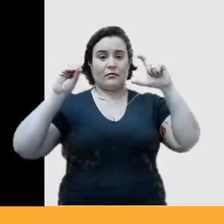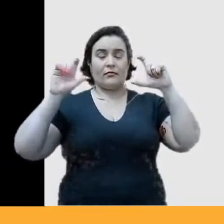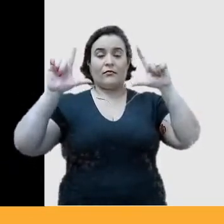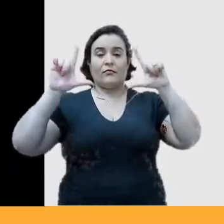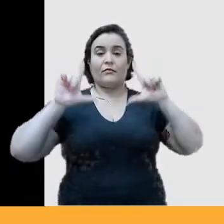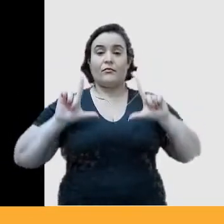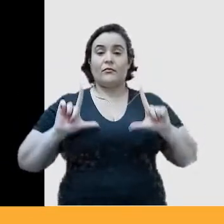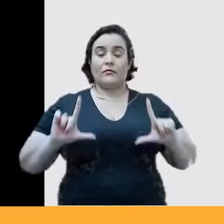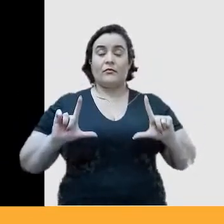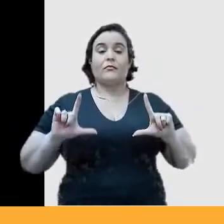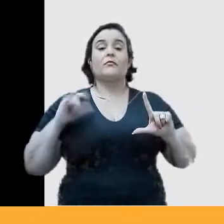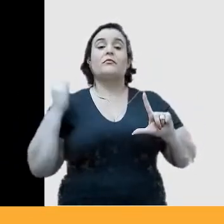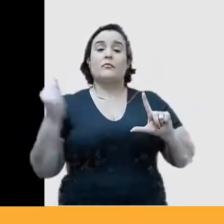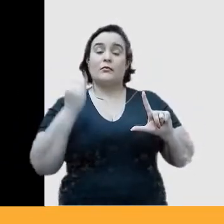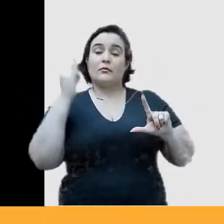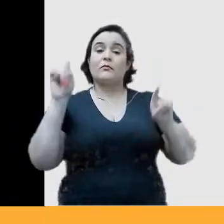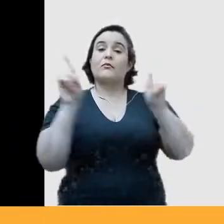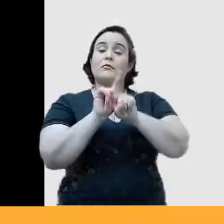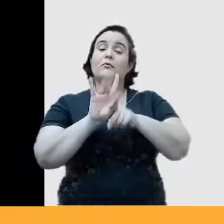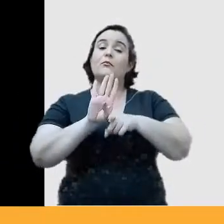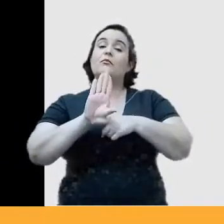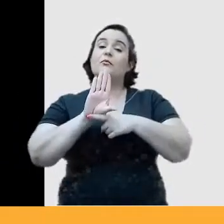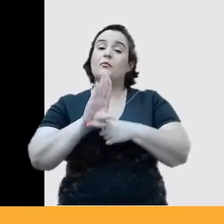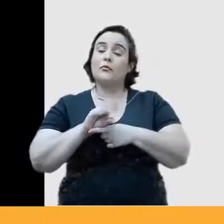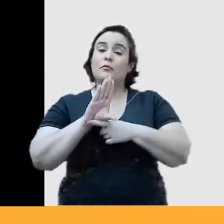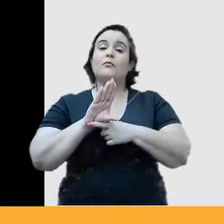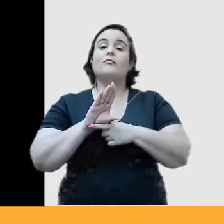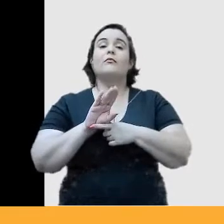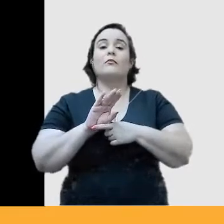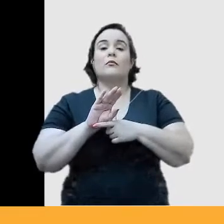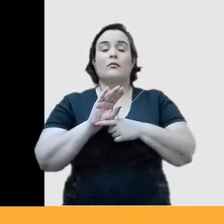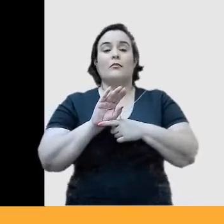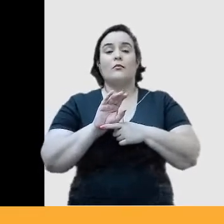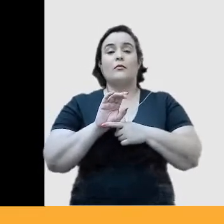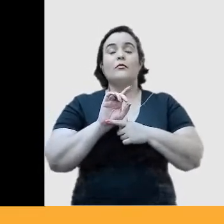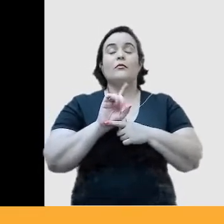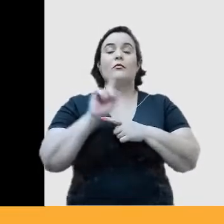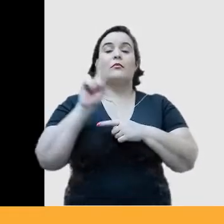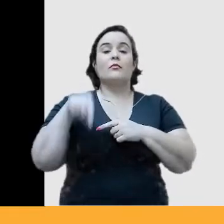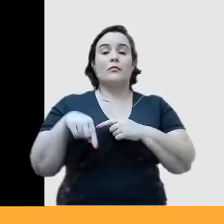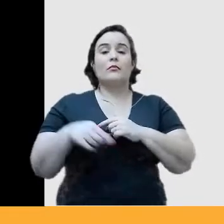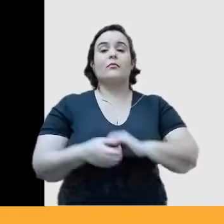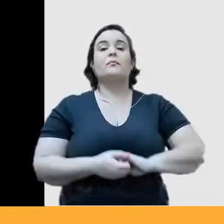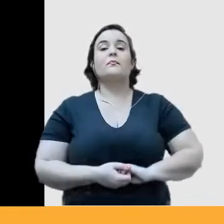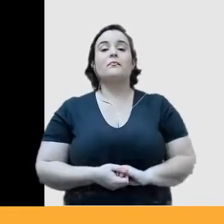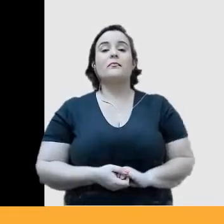também de uma fotografia que virou, que foi, que foi